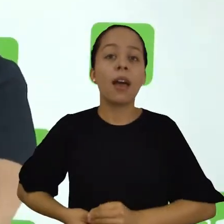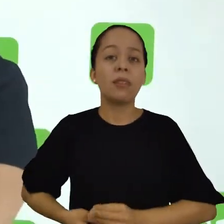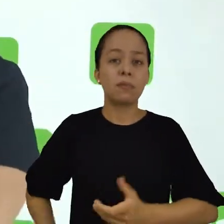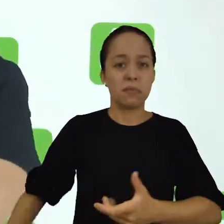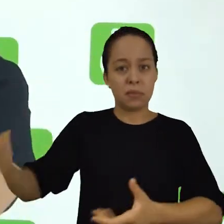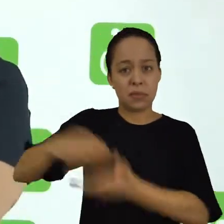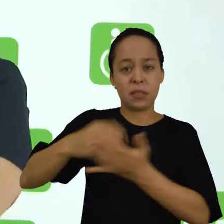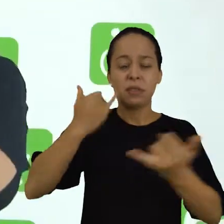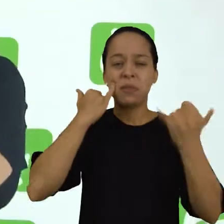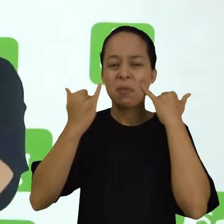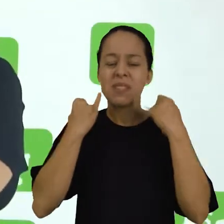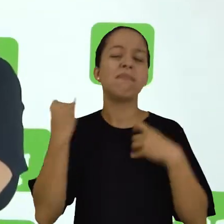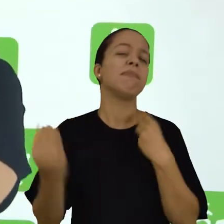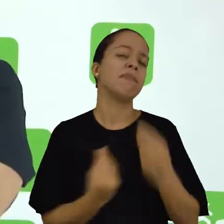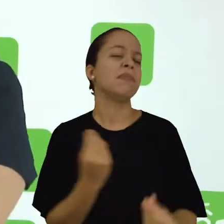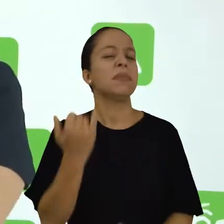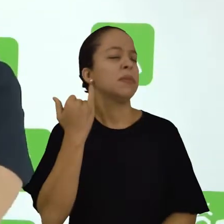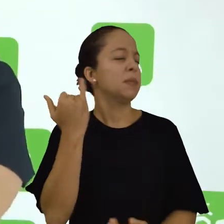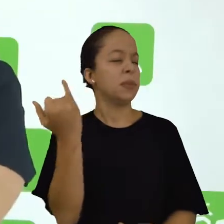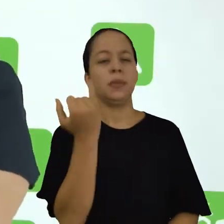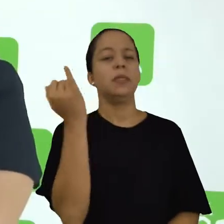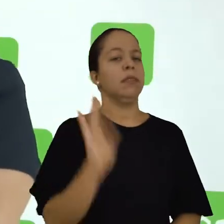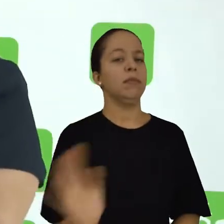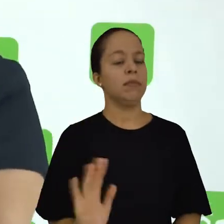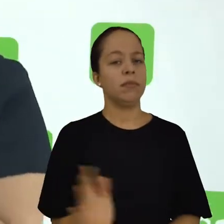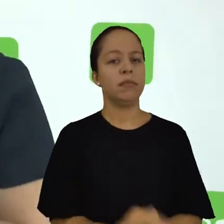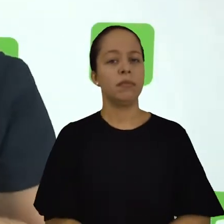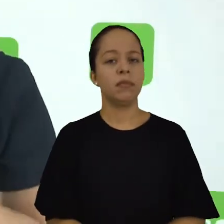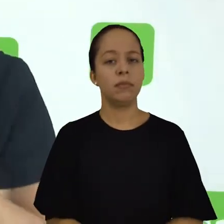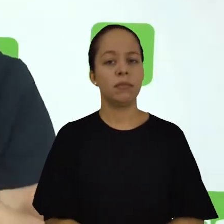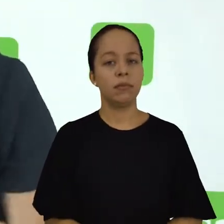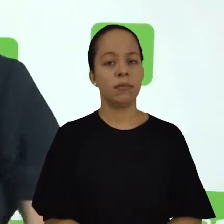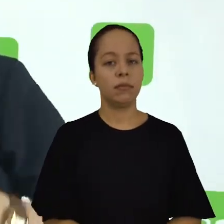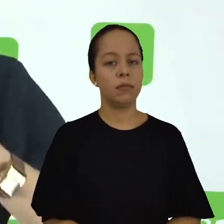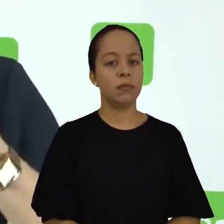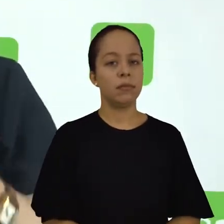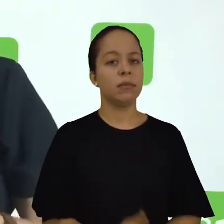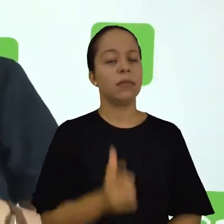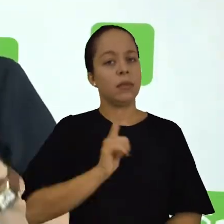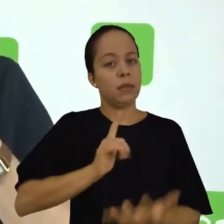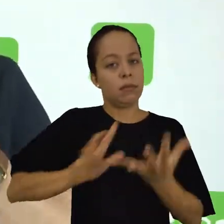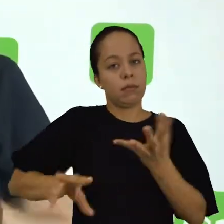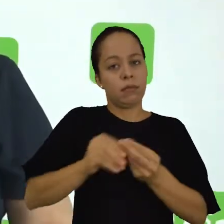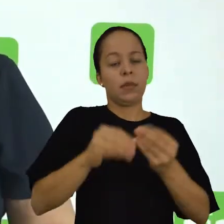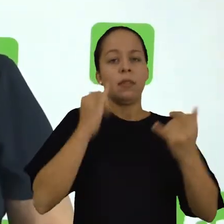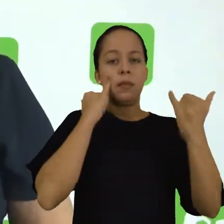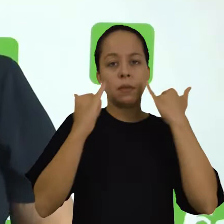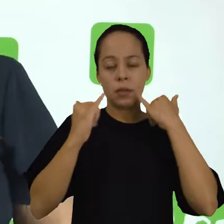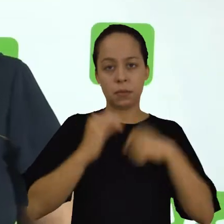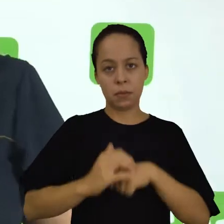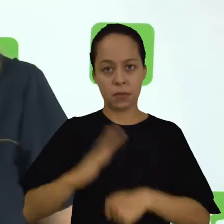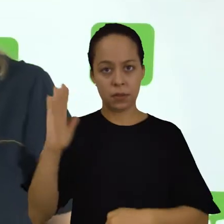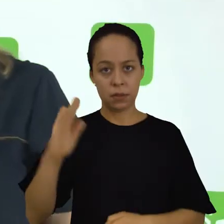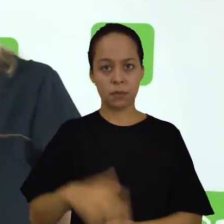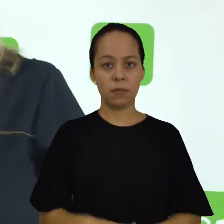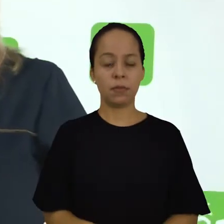são essenciais à informação, são adicionais, eles acrescentam algo a mais.